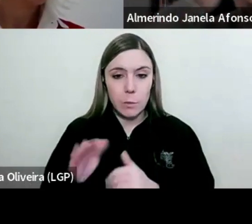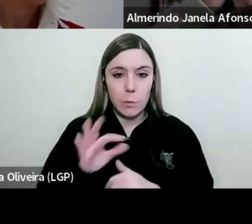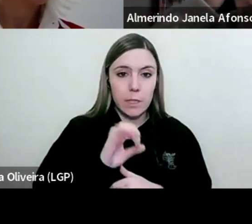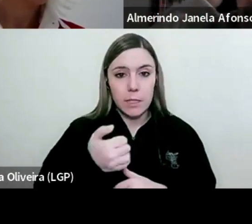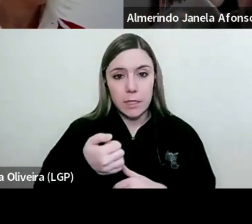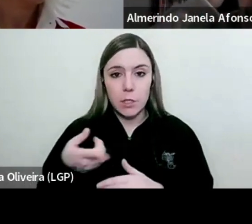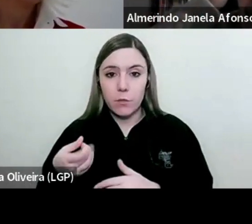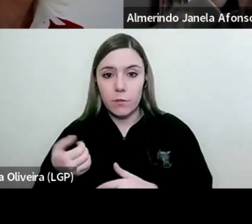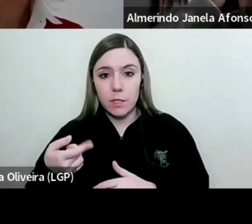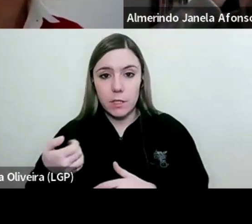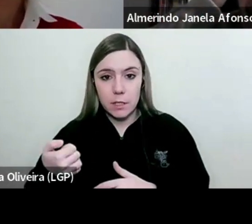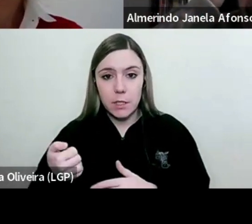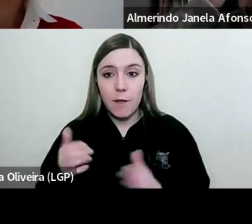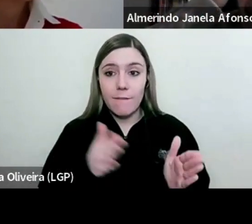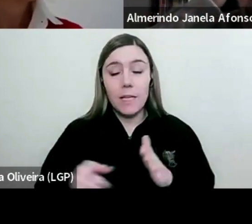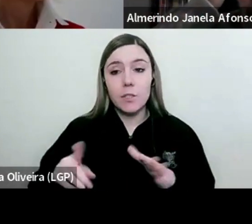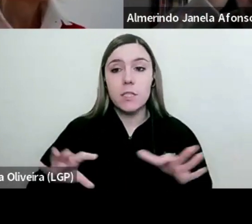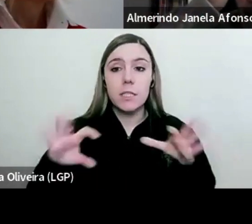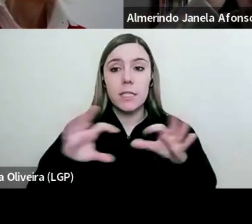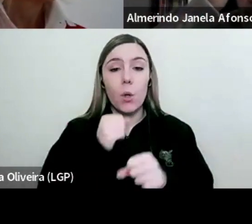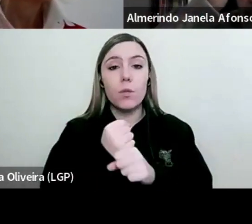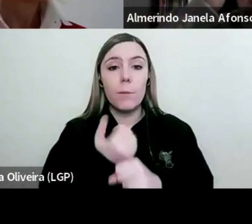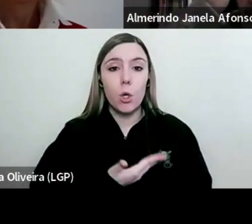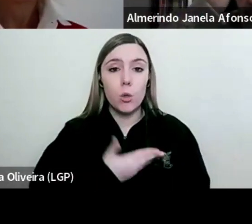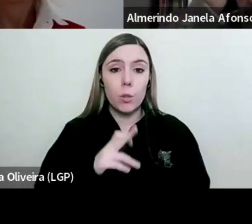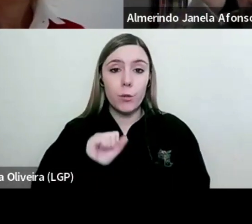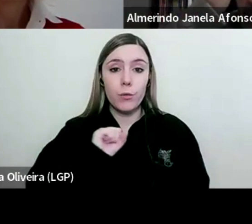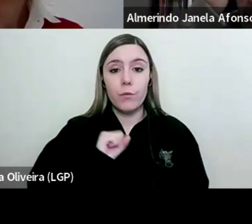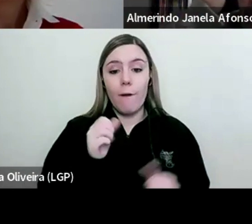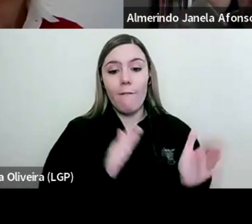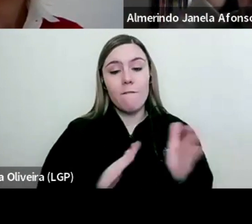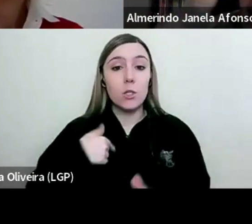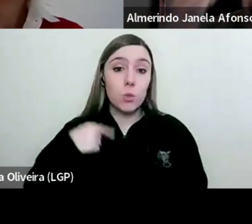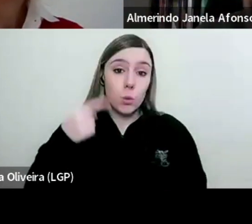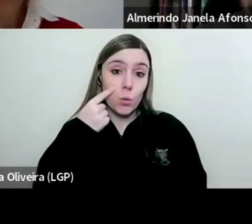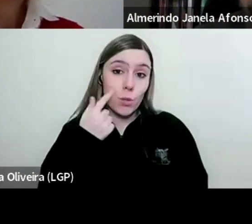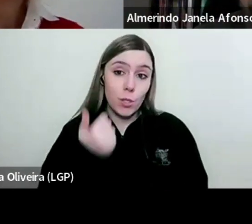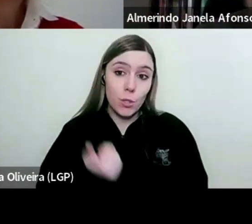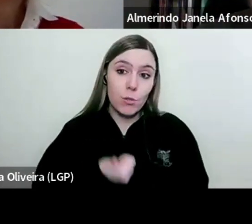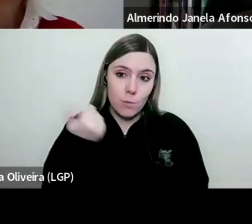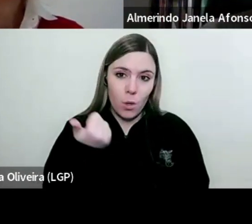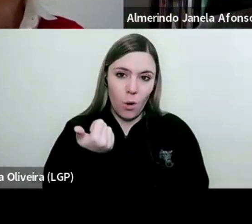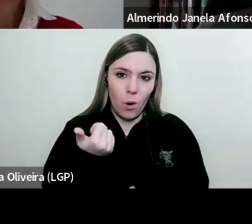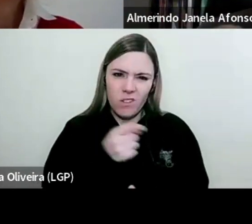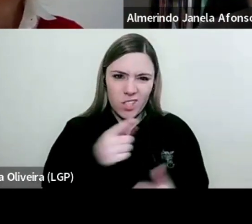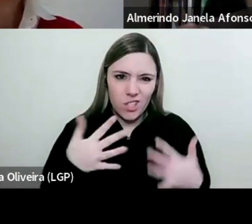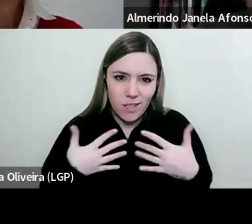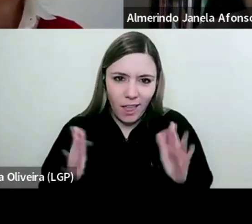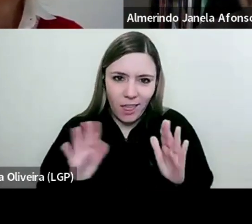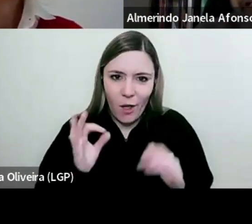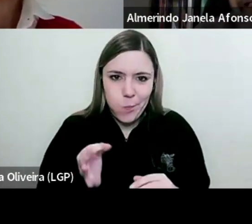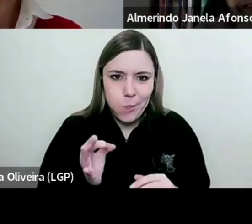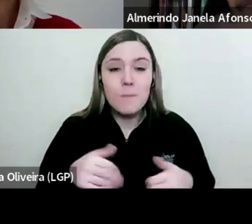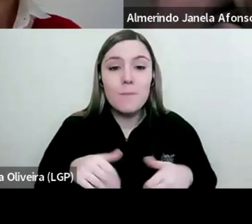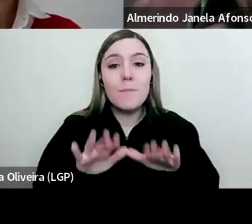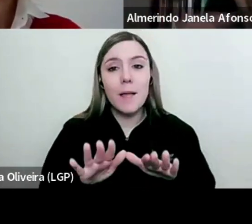corresponde à minha tese de doutoramento, portanto, é o período que eu conheço-me melhor, não vos vou cansar com isto, mas